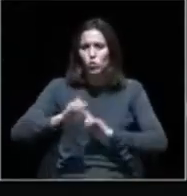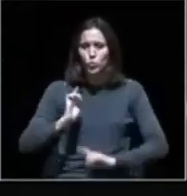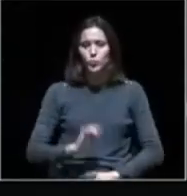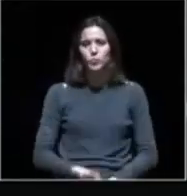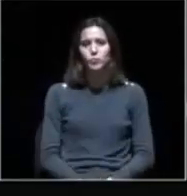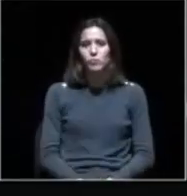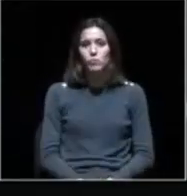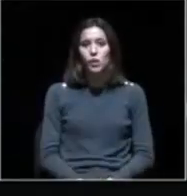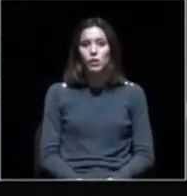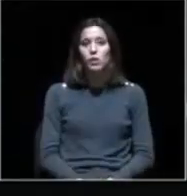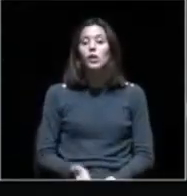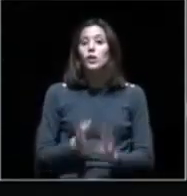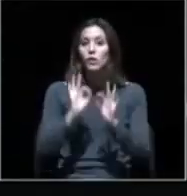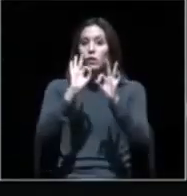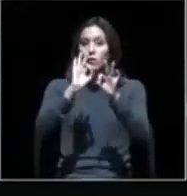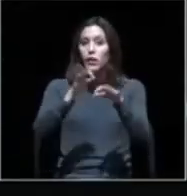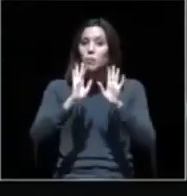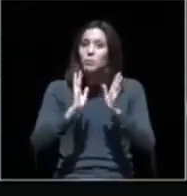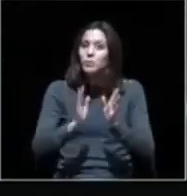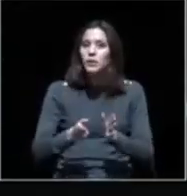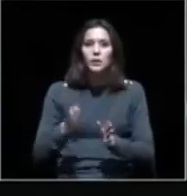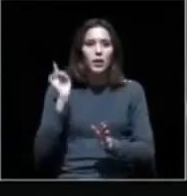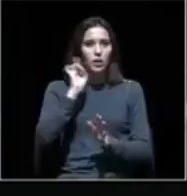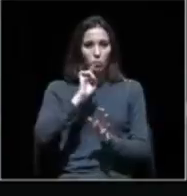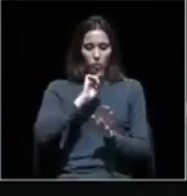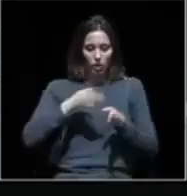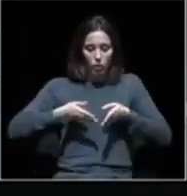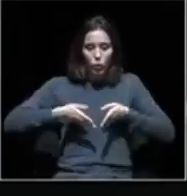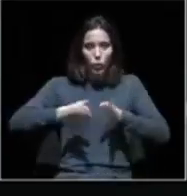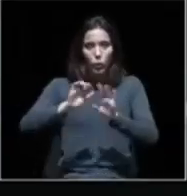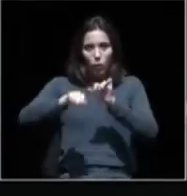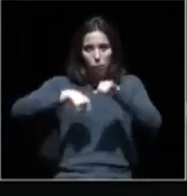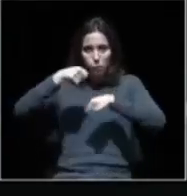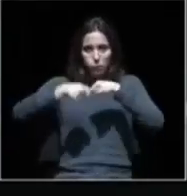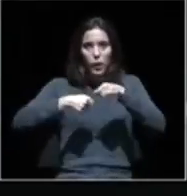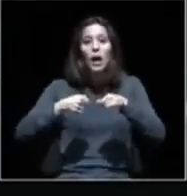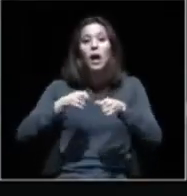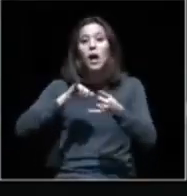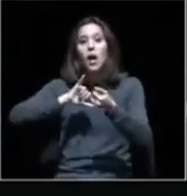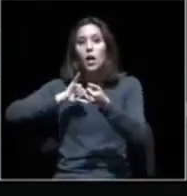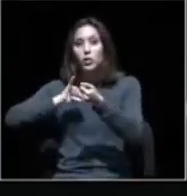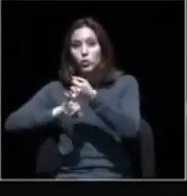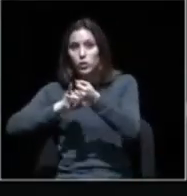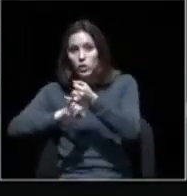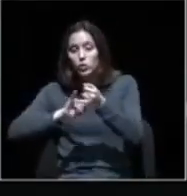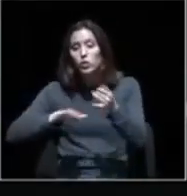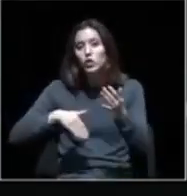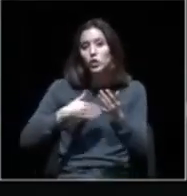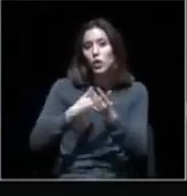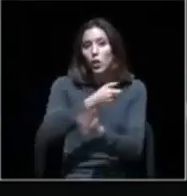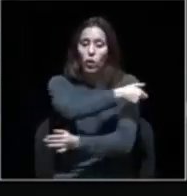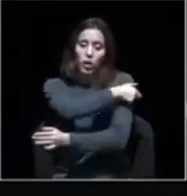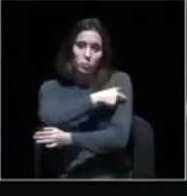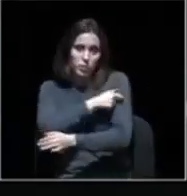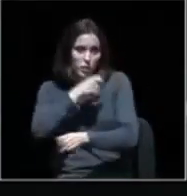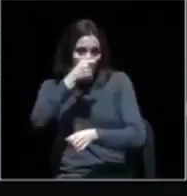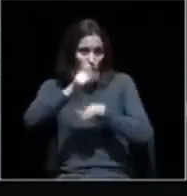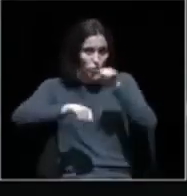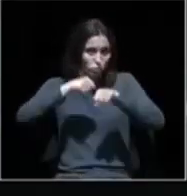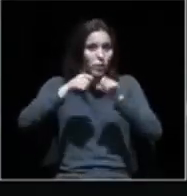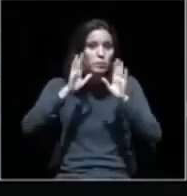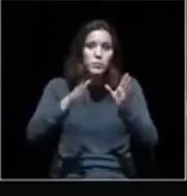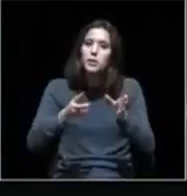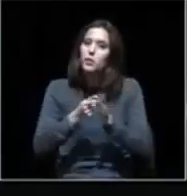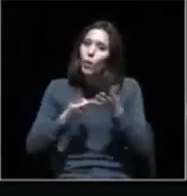Por fim, importa também que na criação destas ciclovias, as associações que representam os utilizadores de bicicleta sejam devidamente